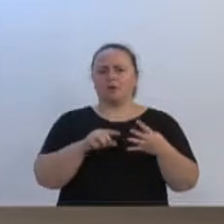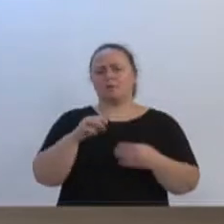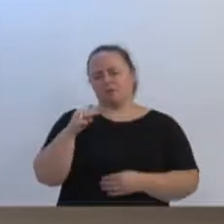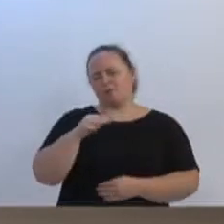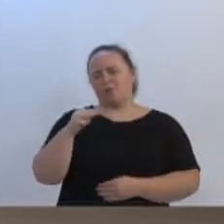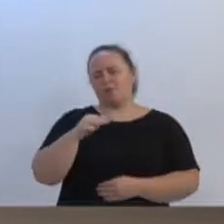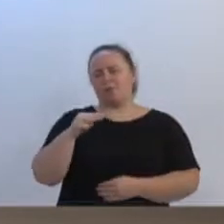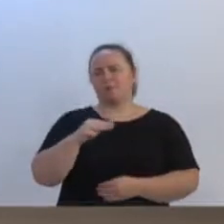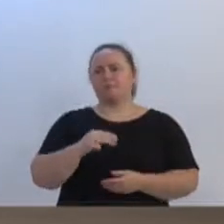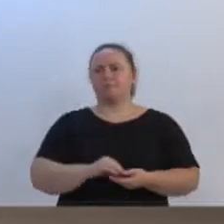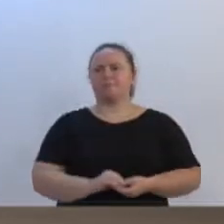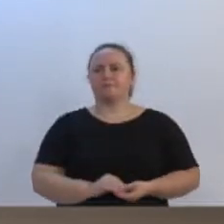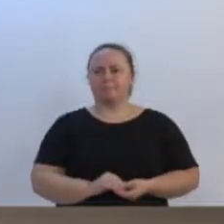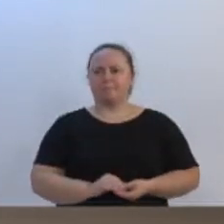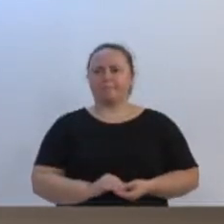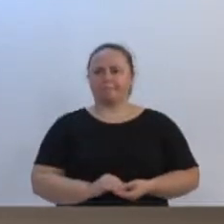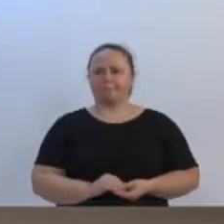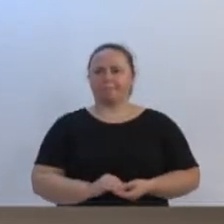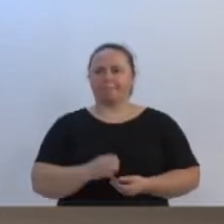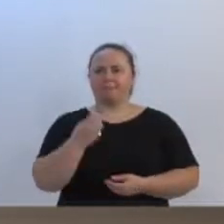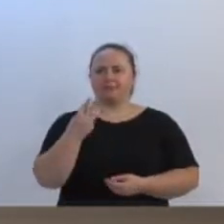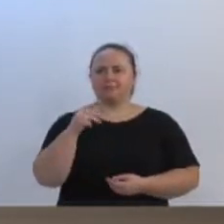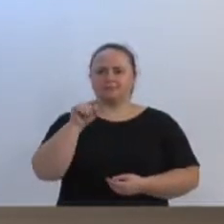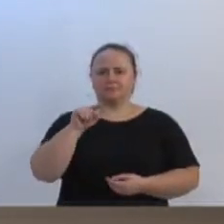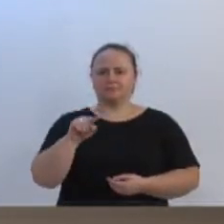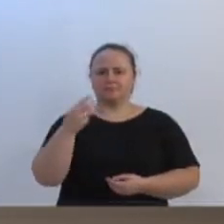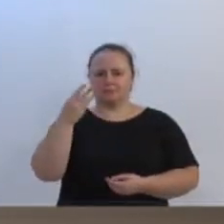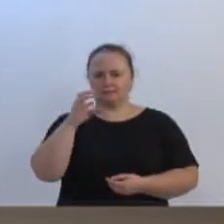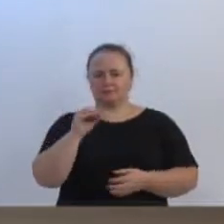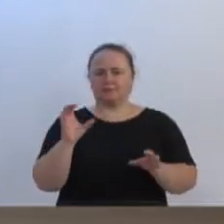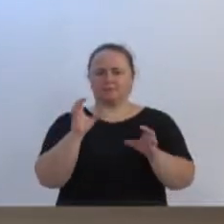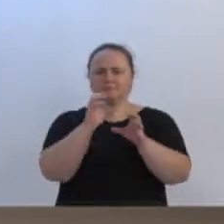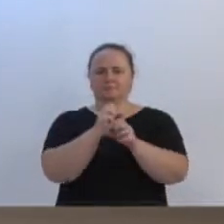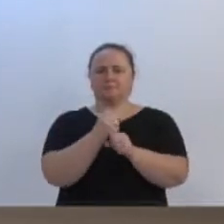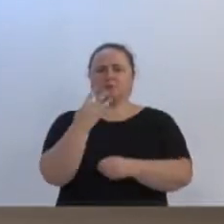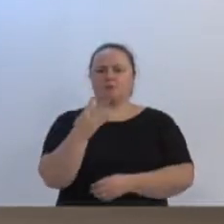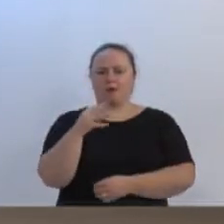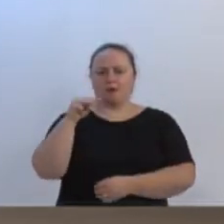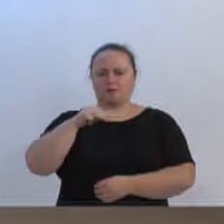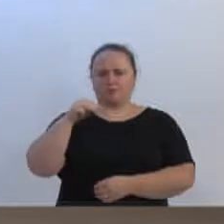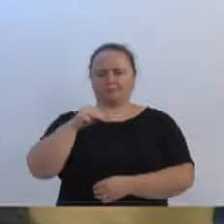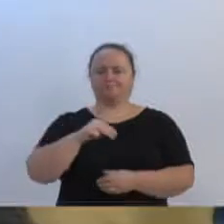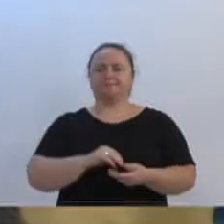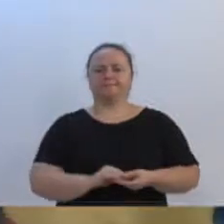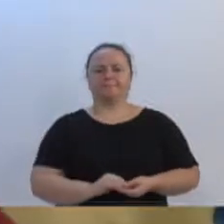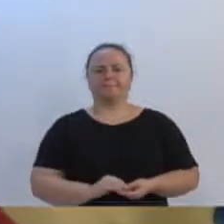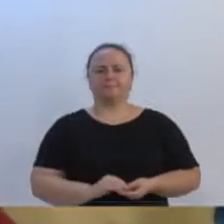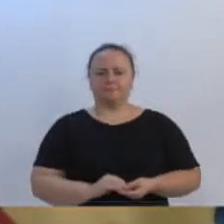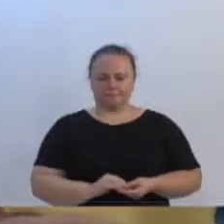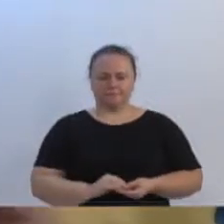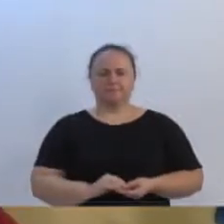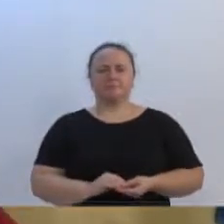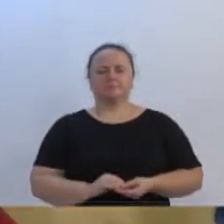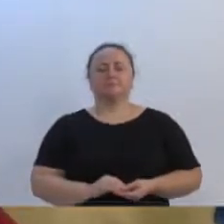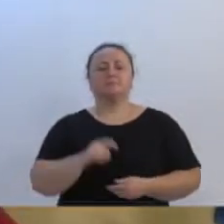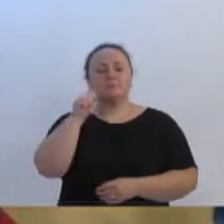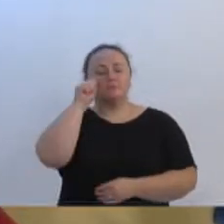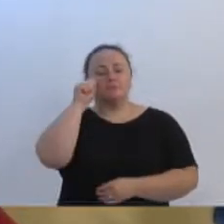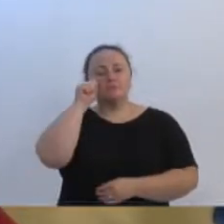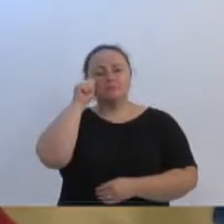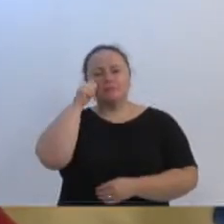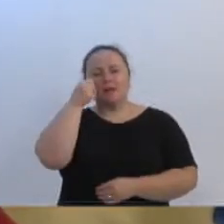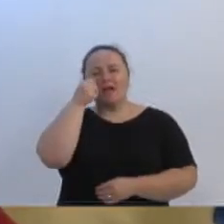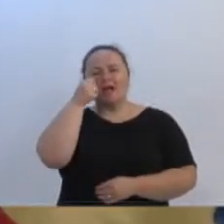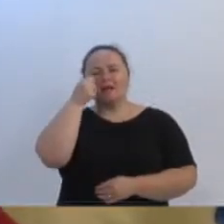Vereador Zeca, mais três minutos e meio. O senhor tem 30 segundos a quatro minutos para concluir o seu pronunciamento. Obrigado. Ari, eu queria que você soltasse as fotos ali do que